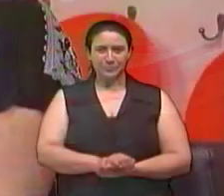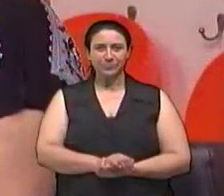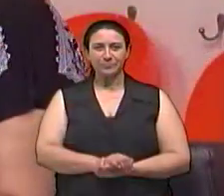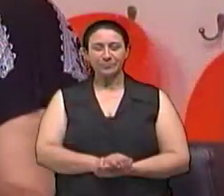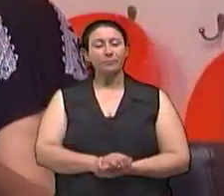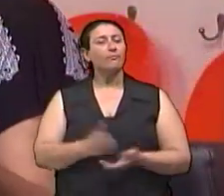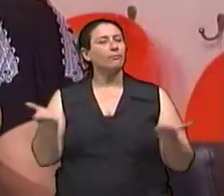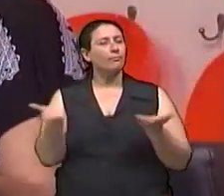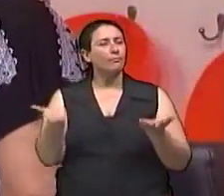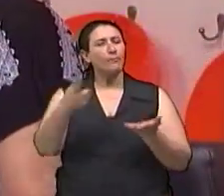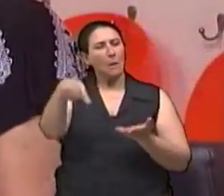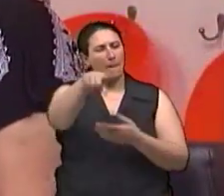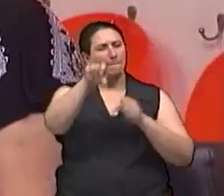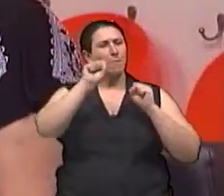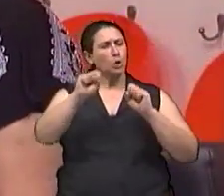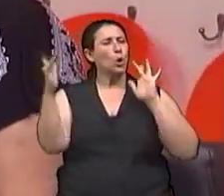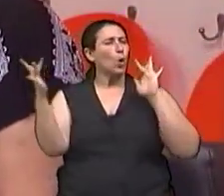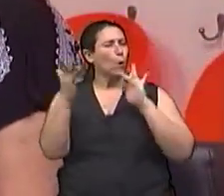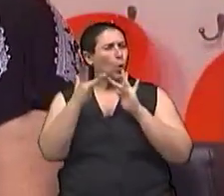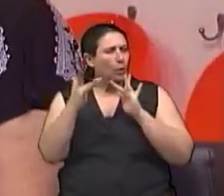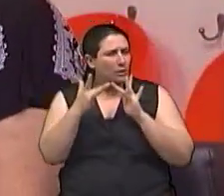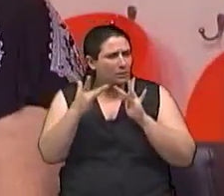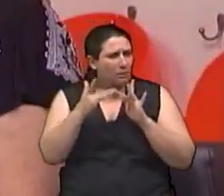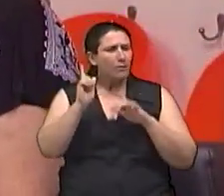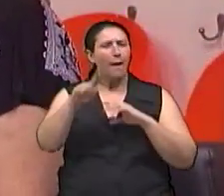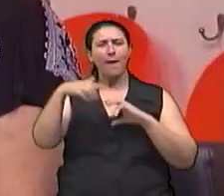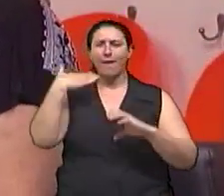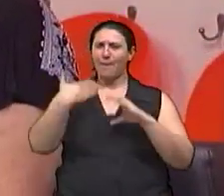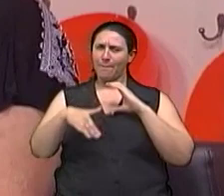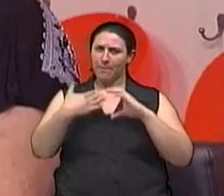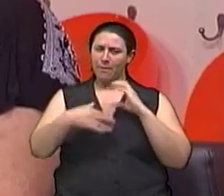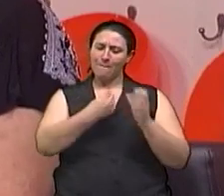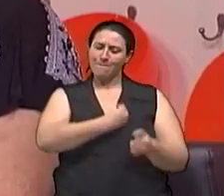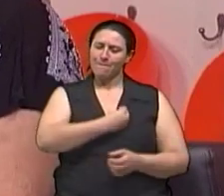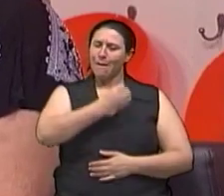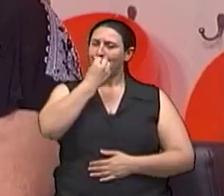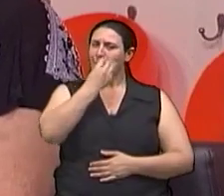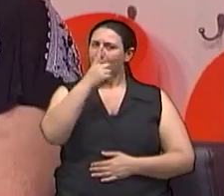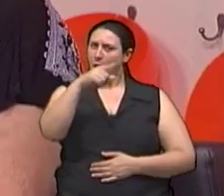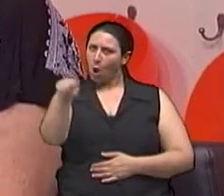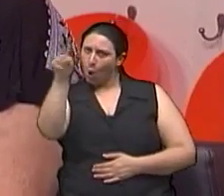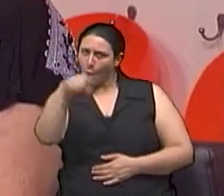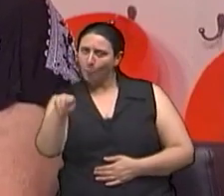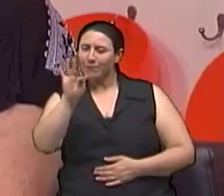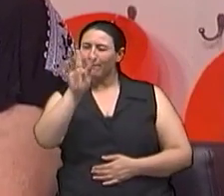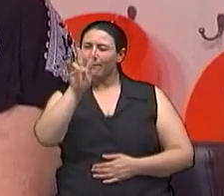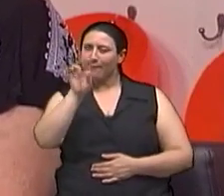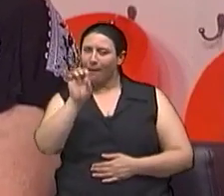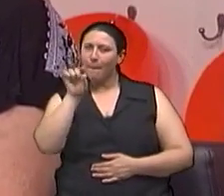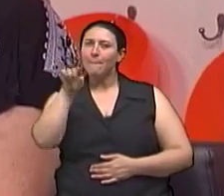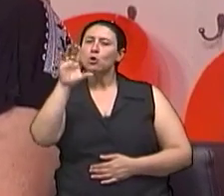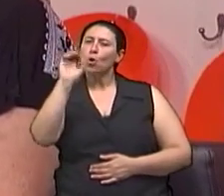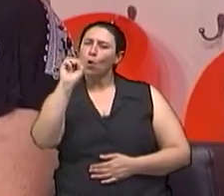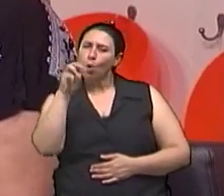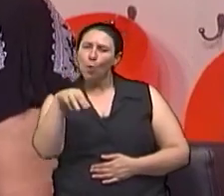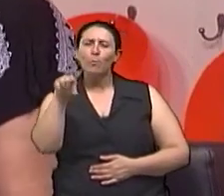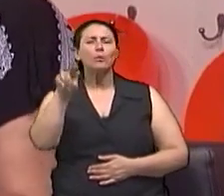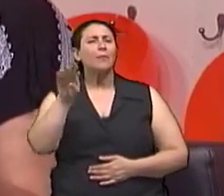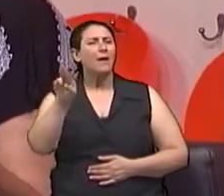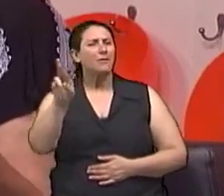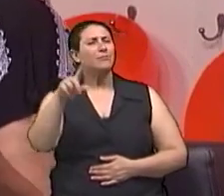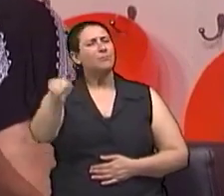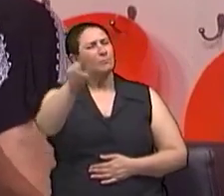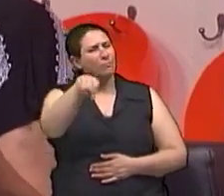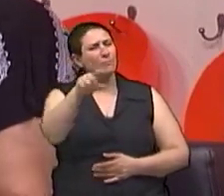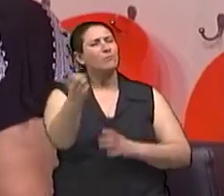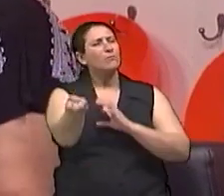E não deixe de entrar em contato conosco através do nosso e-mail vivabem.tv.com.br E